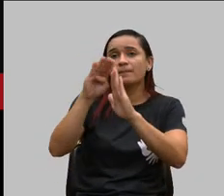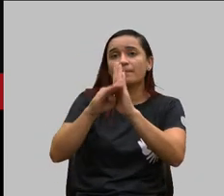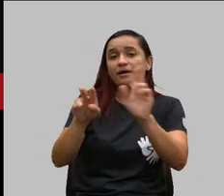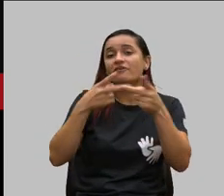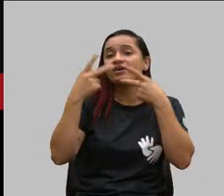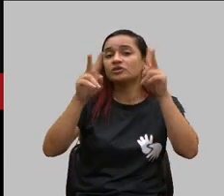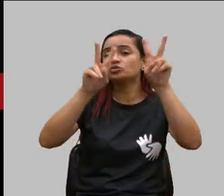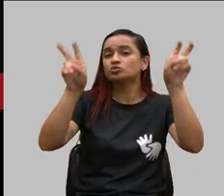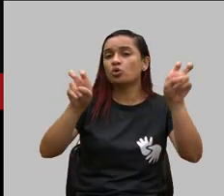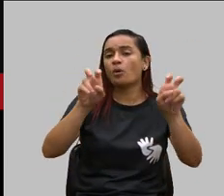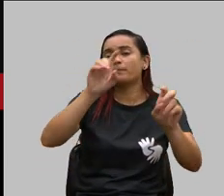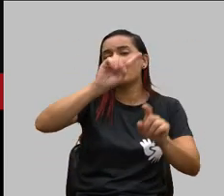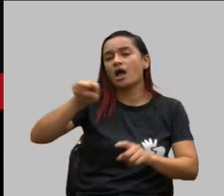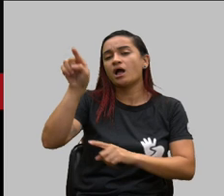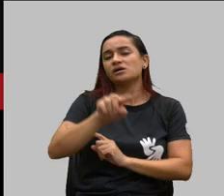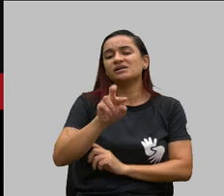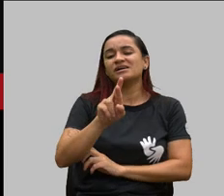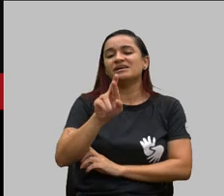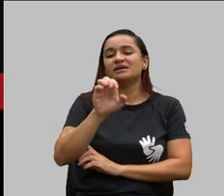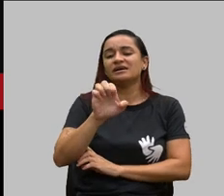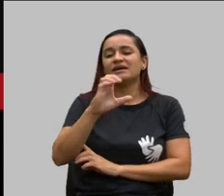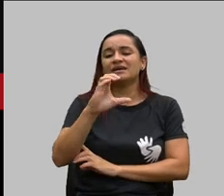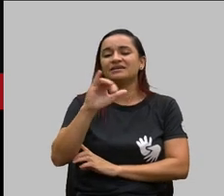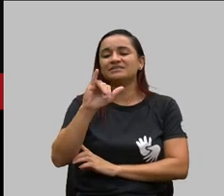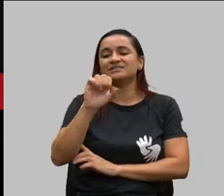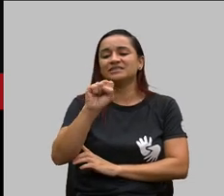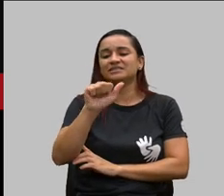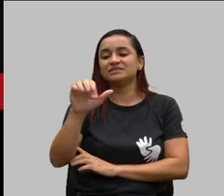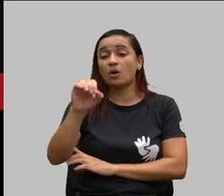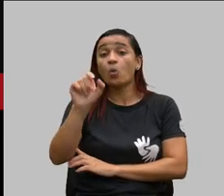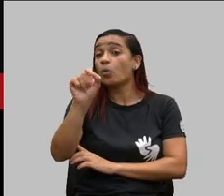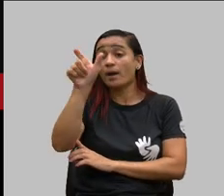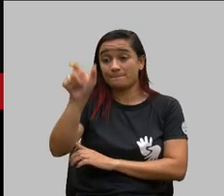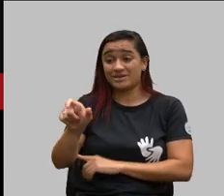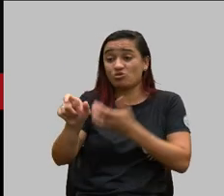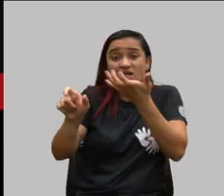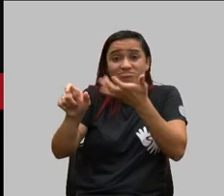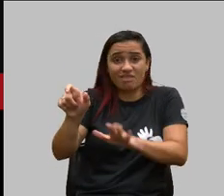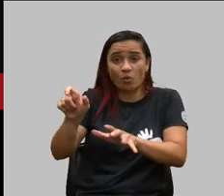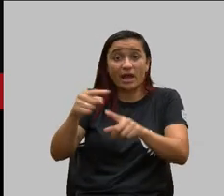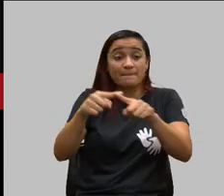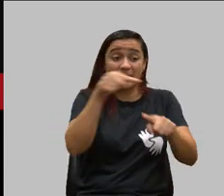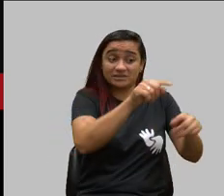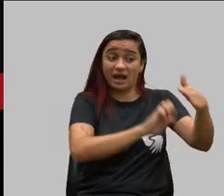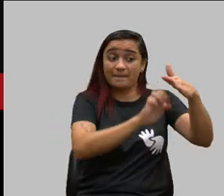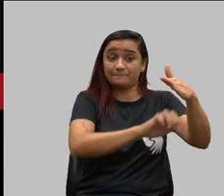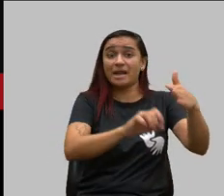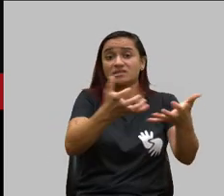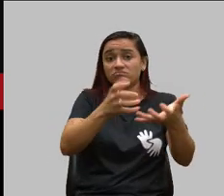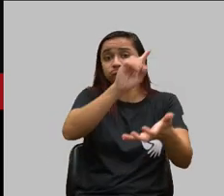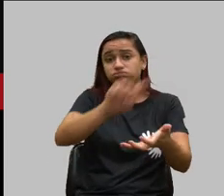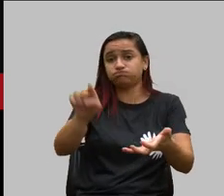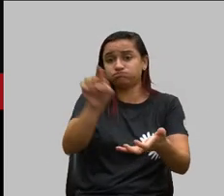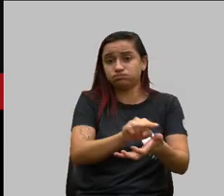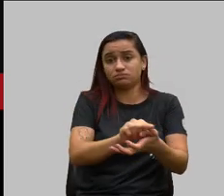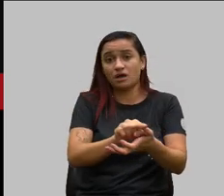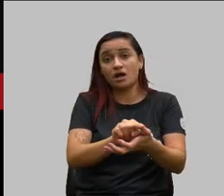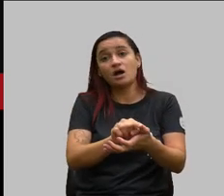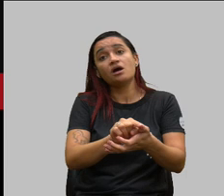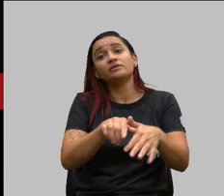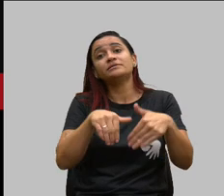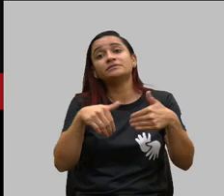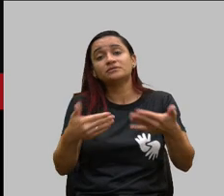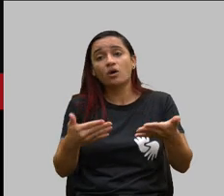ou seja quando o beneficiário não deseja que haja essa rescisão mas houve uma rescisão entre a pessoa jurídica contratante e a operadora